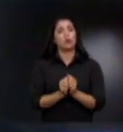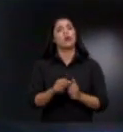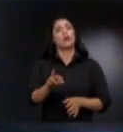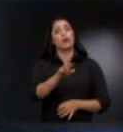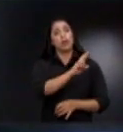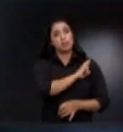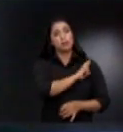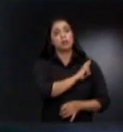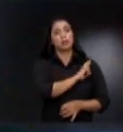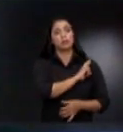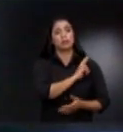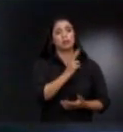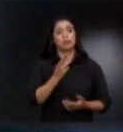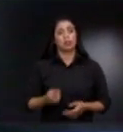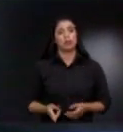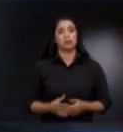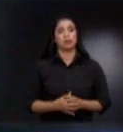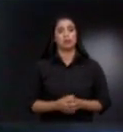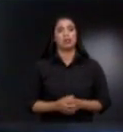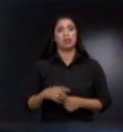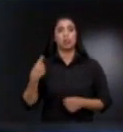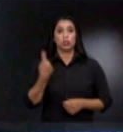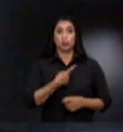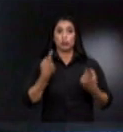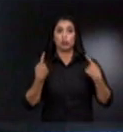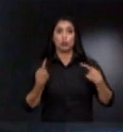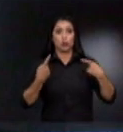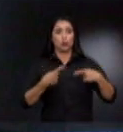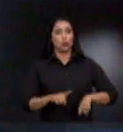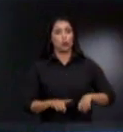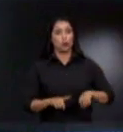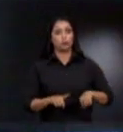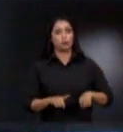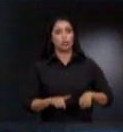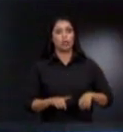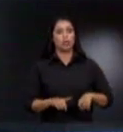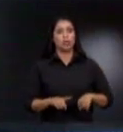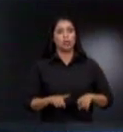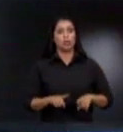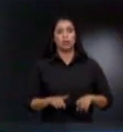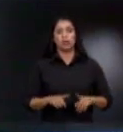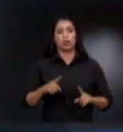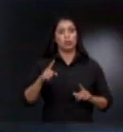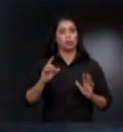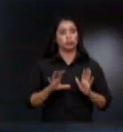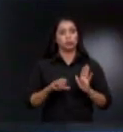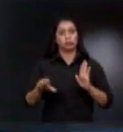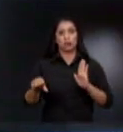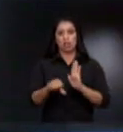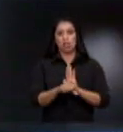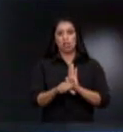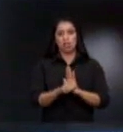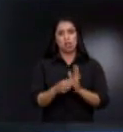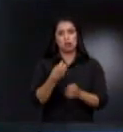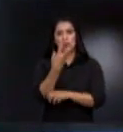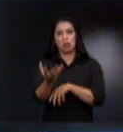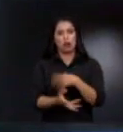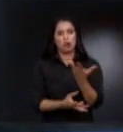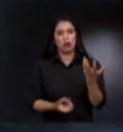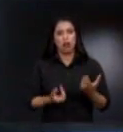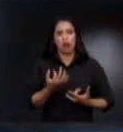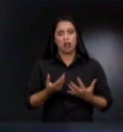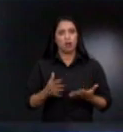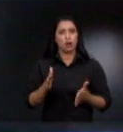Amazônia brasileira mais uma vez somos contra qualquer tipo seja na Amazônia seja em qualquer local